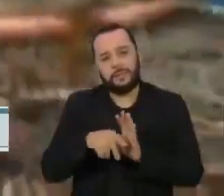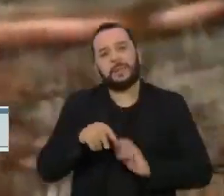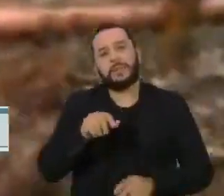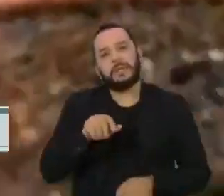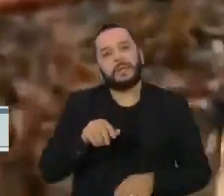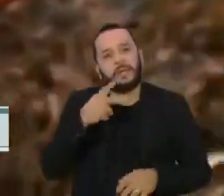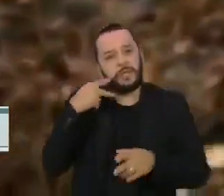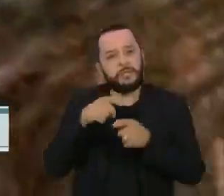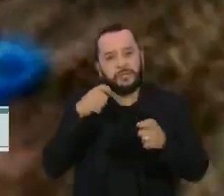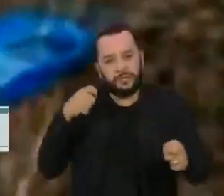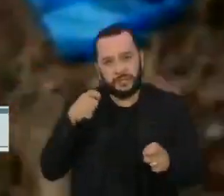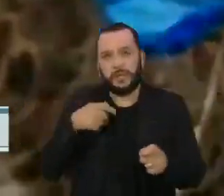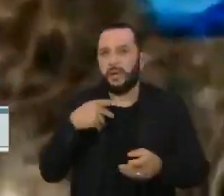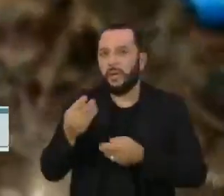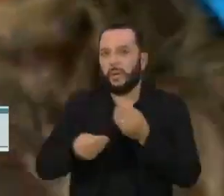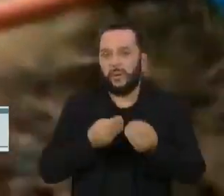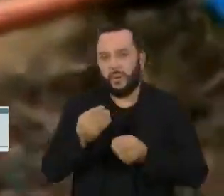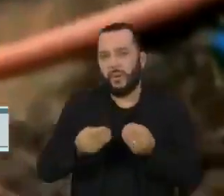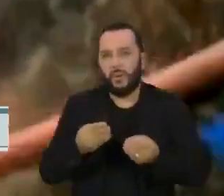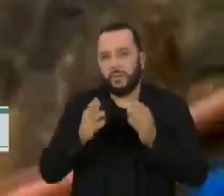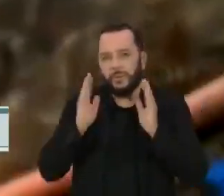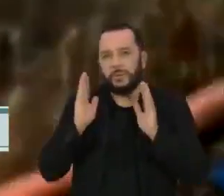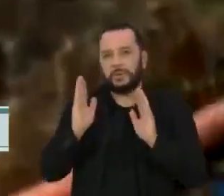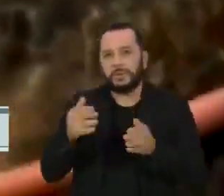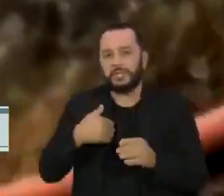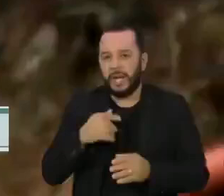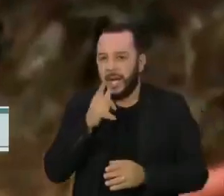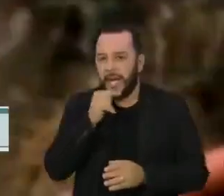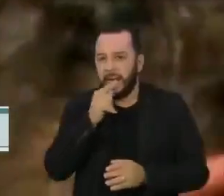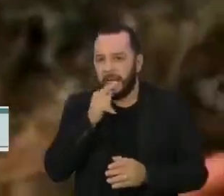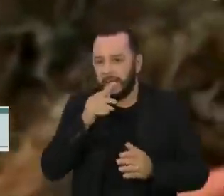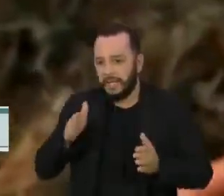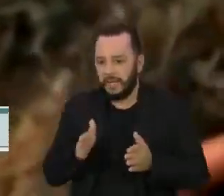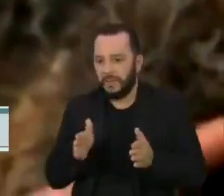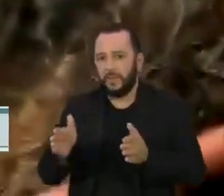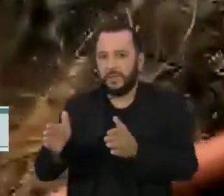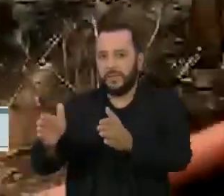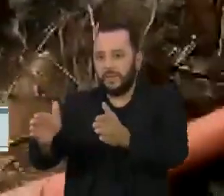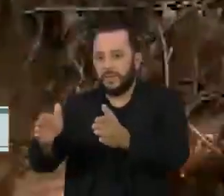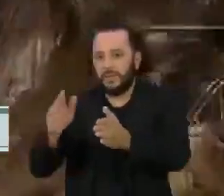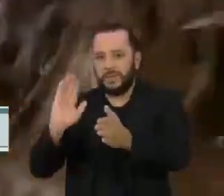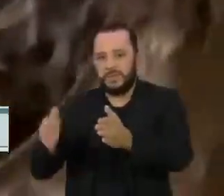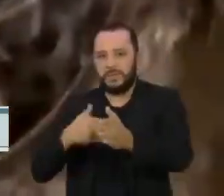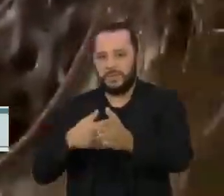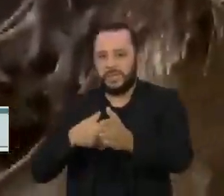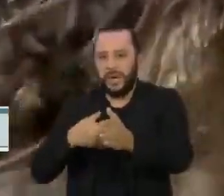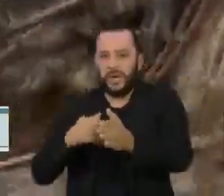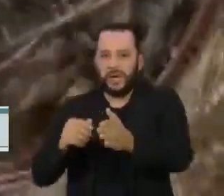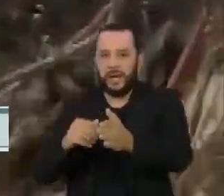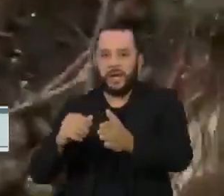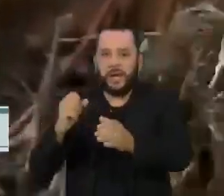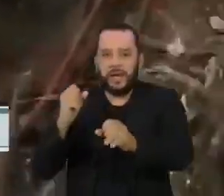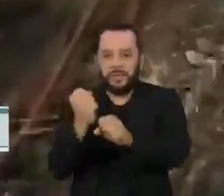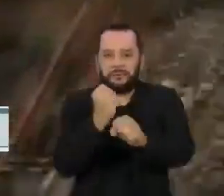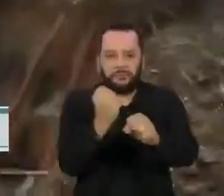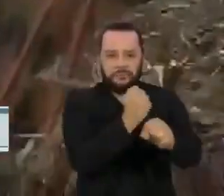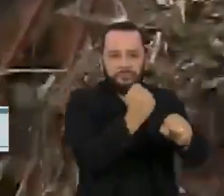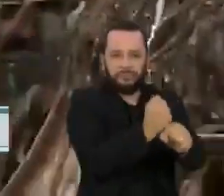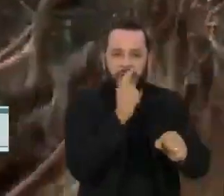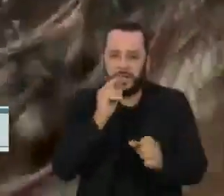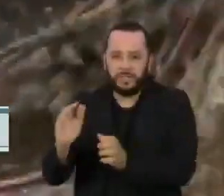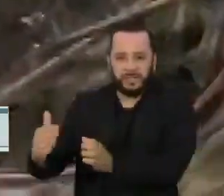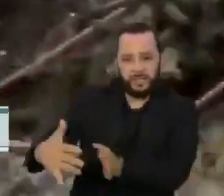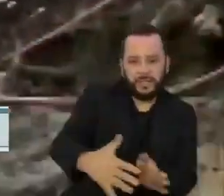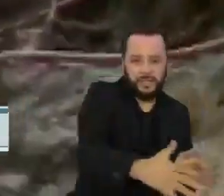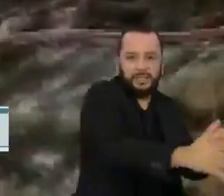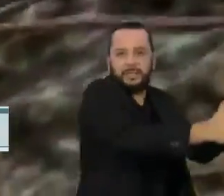como haviam desfiado o curso de um rio numa complicada obra de engenharia para poder explorar o